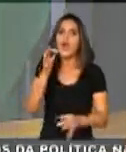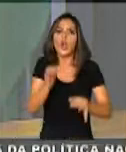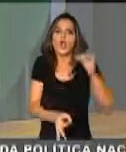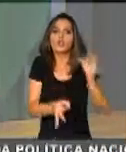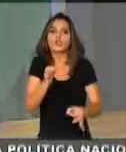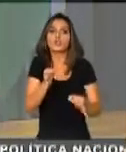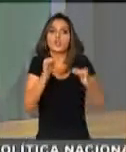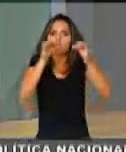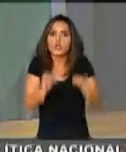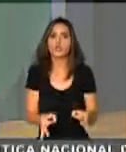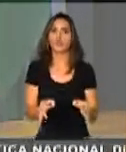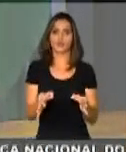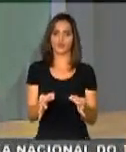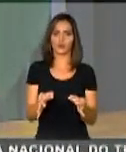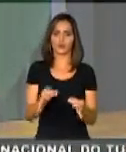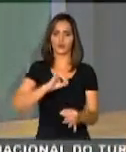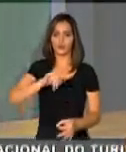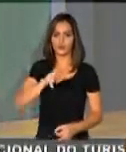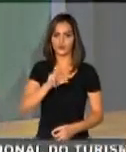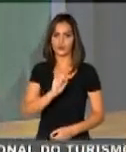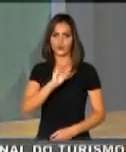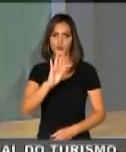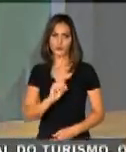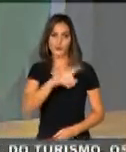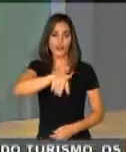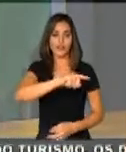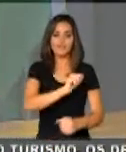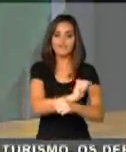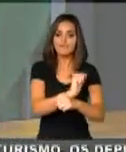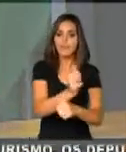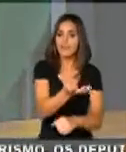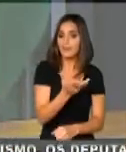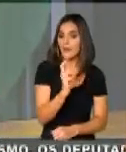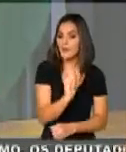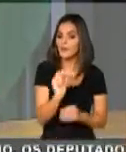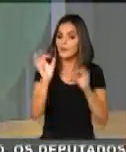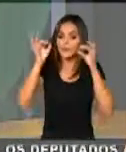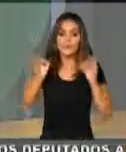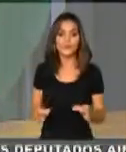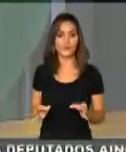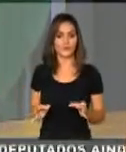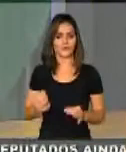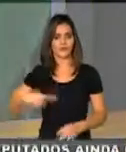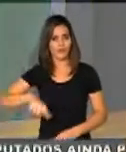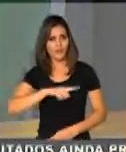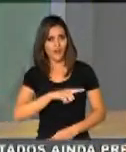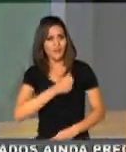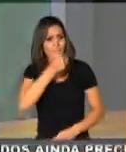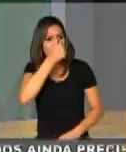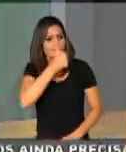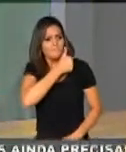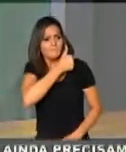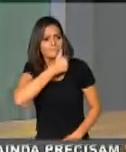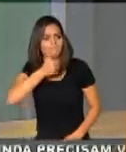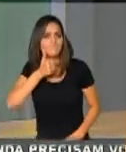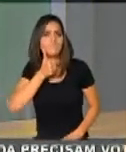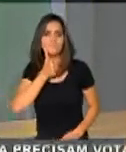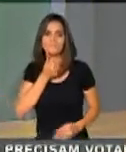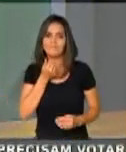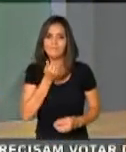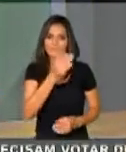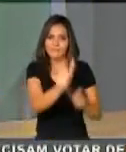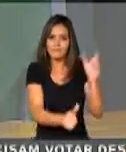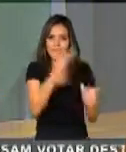trabalhador rural espera. Justiça, não vamos, amigos parlamentares, sacrificar os humildes desse Brasil.